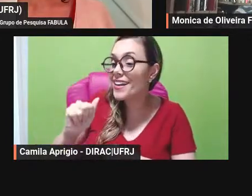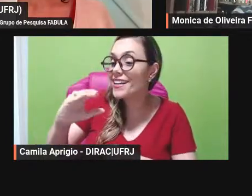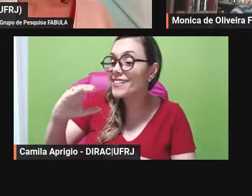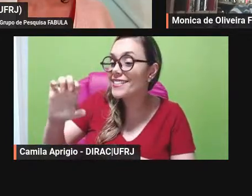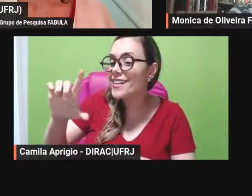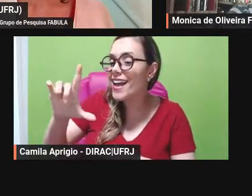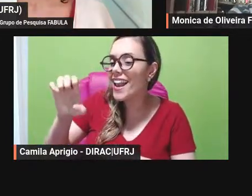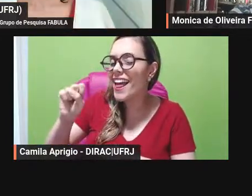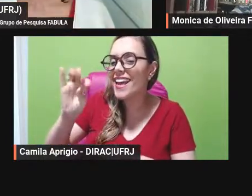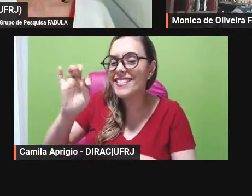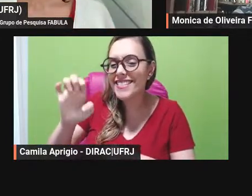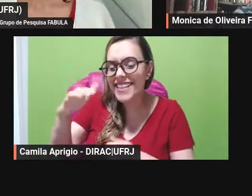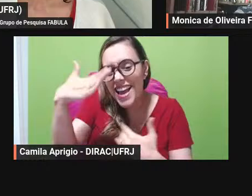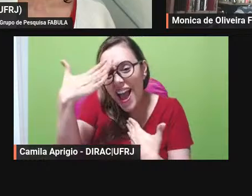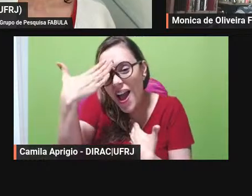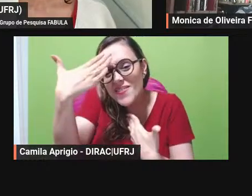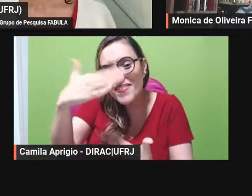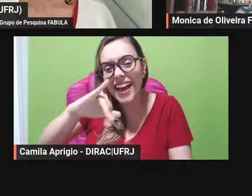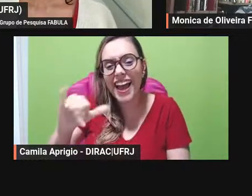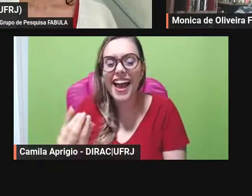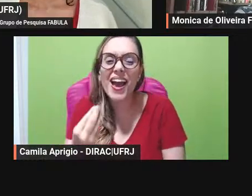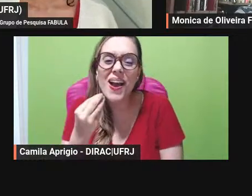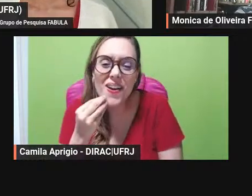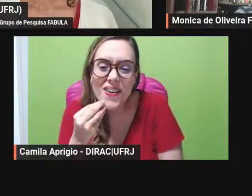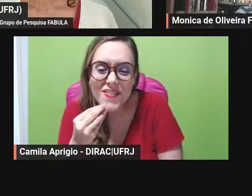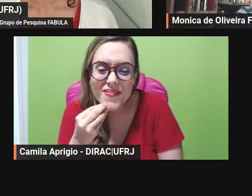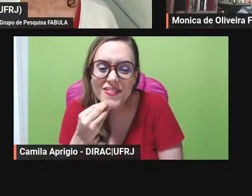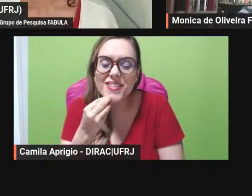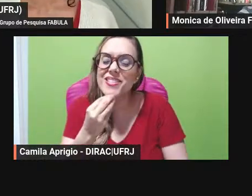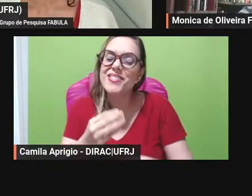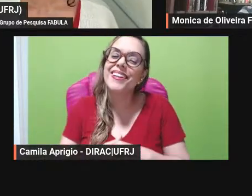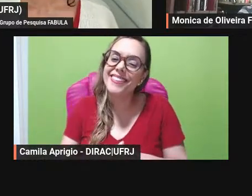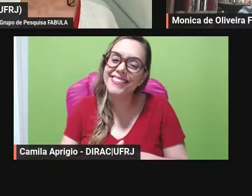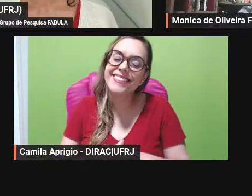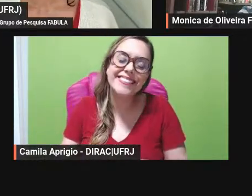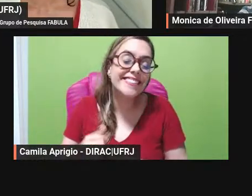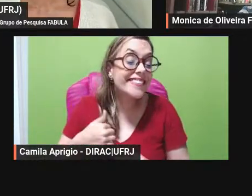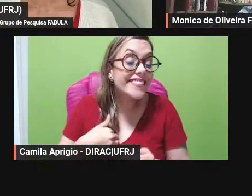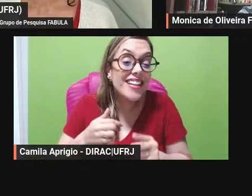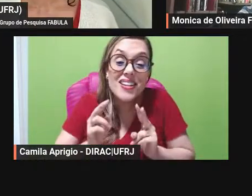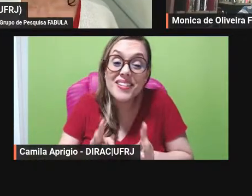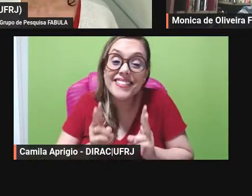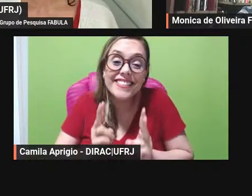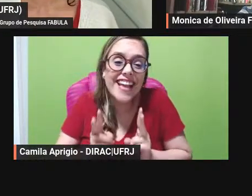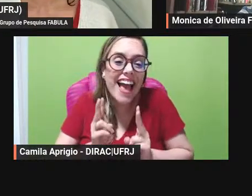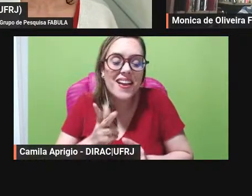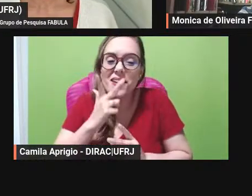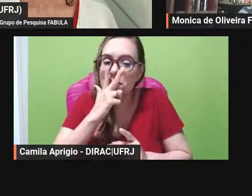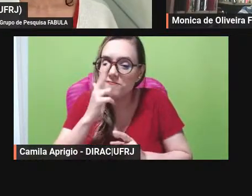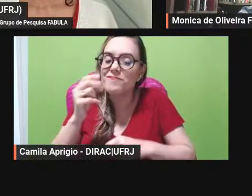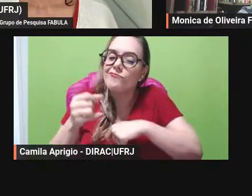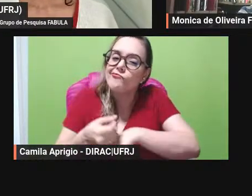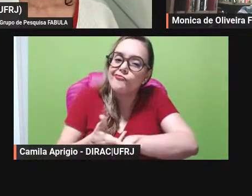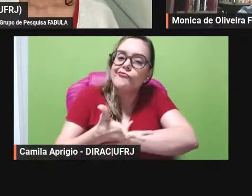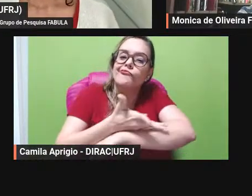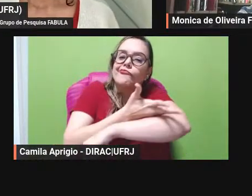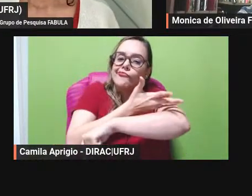agradecer a oportunidade é sempre é sempre bom a gente ser motivada a